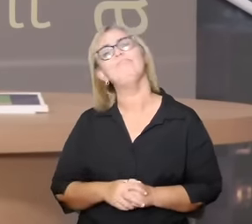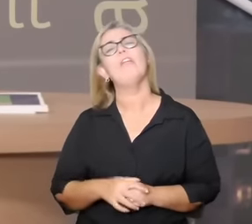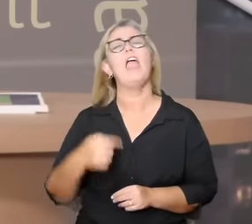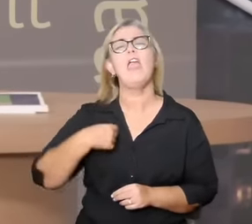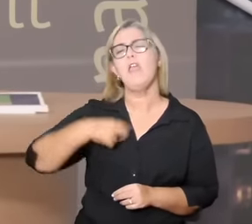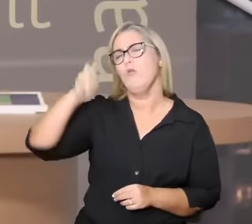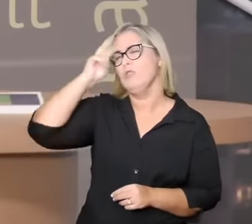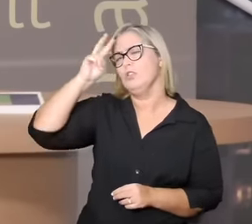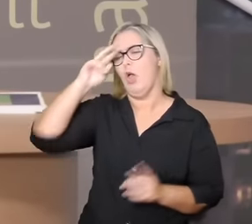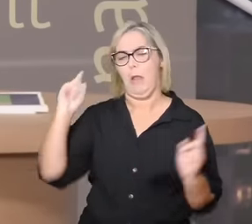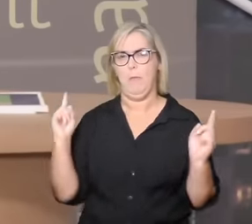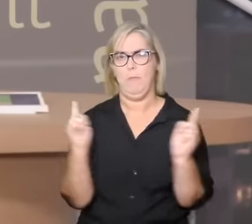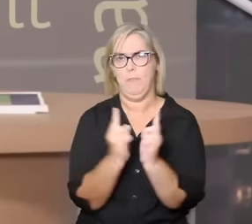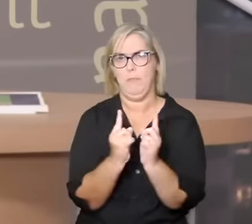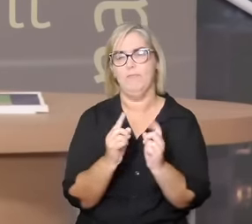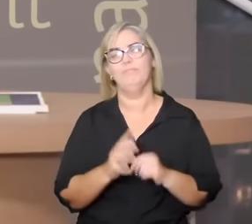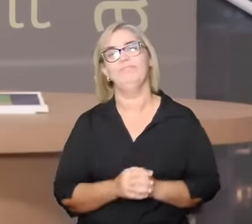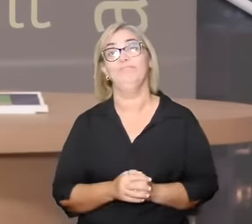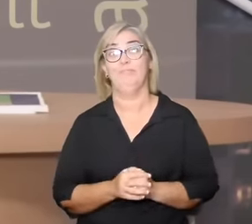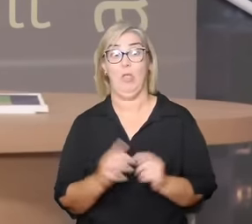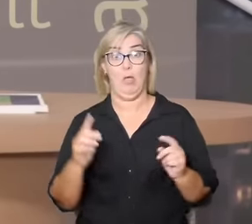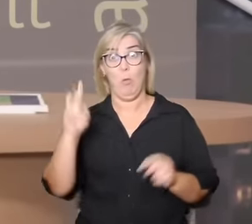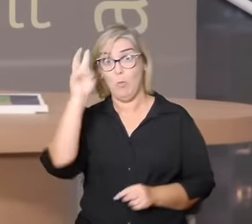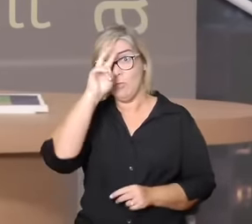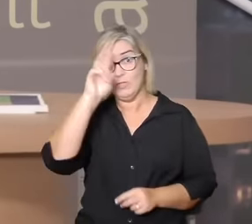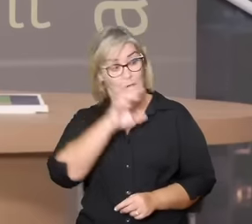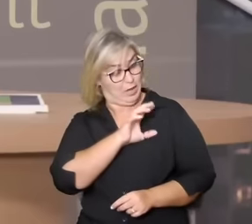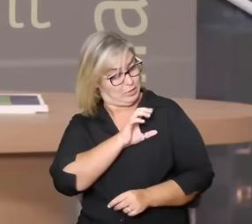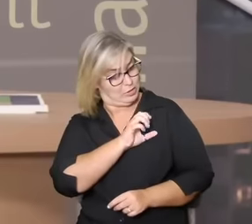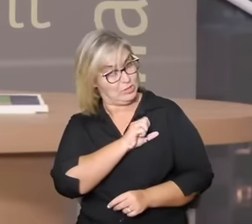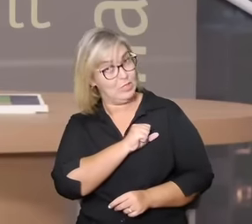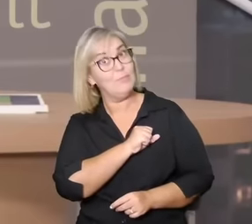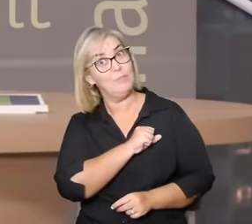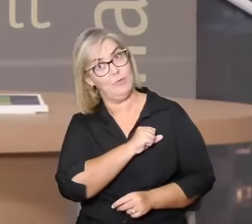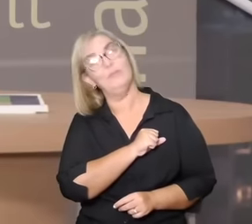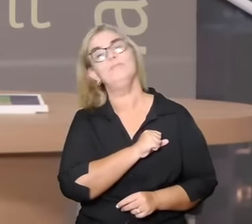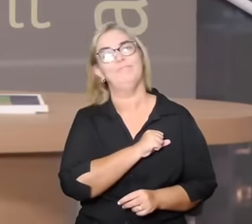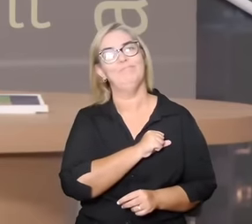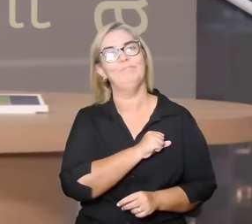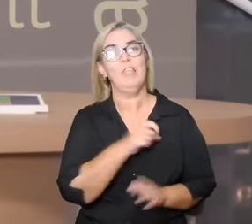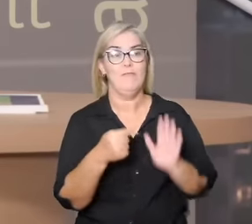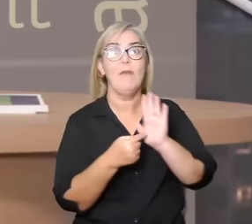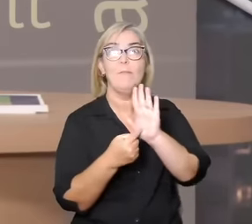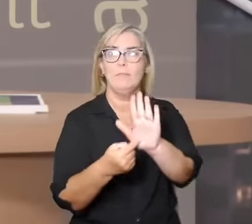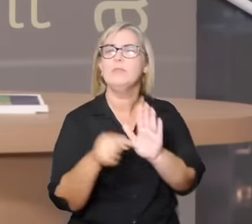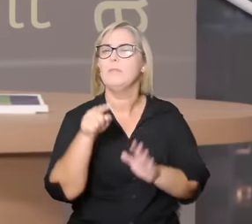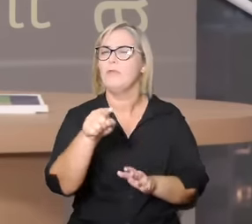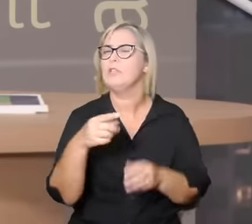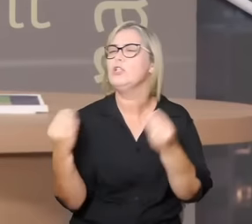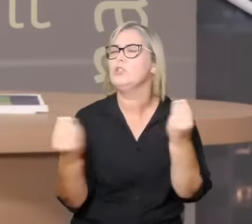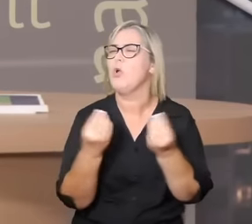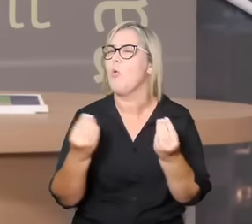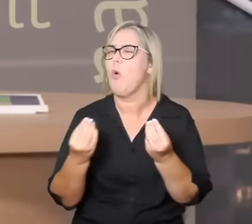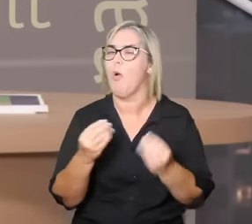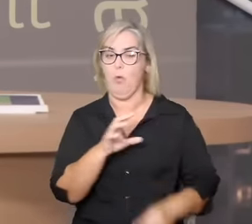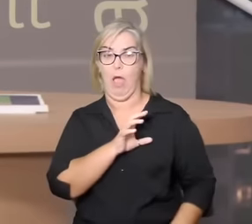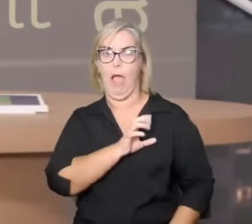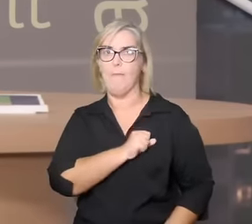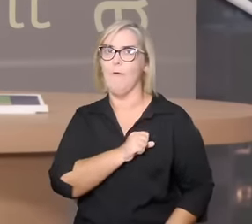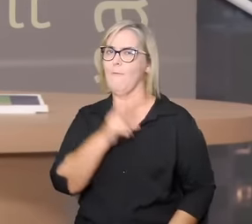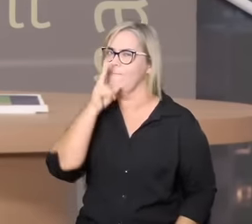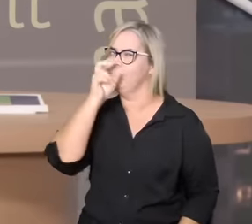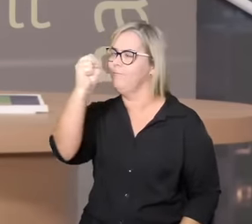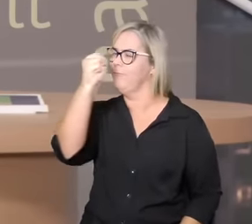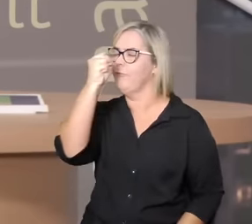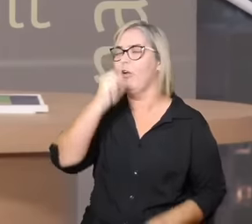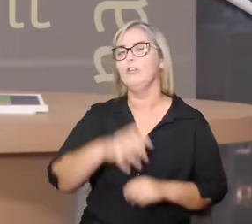amor, uma história que vai nos acompanhar até o final da nossa apresentação sobre a potência do amor. O que está